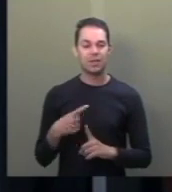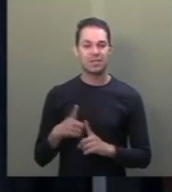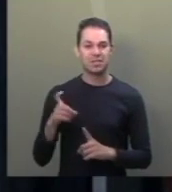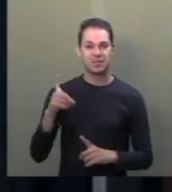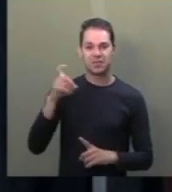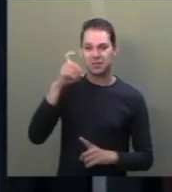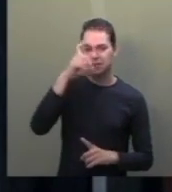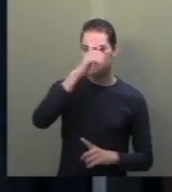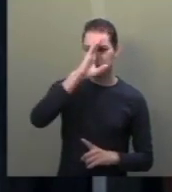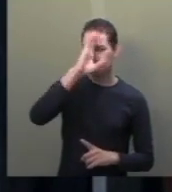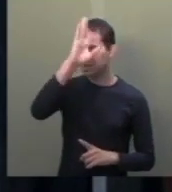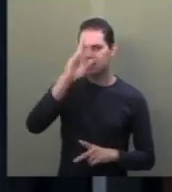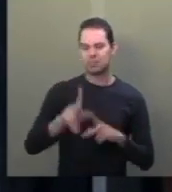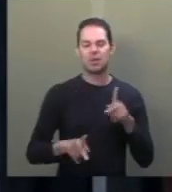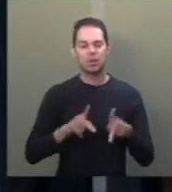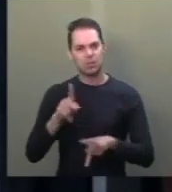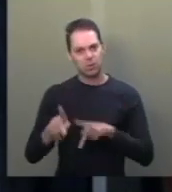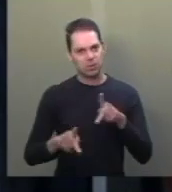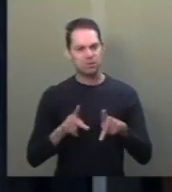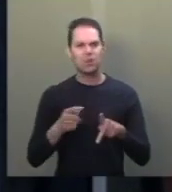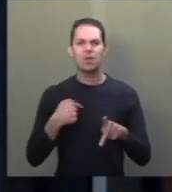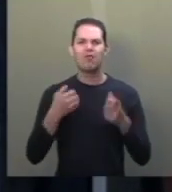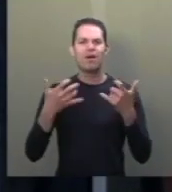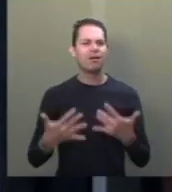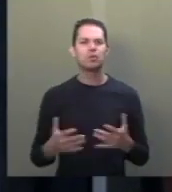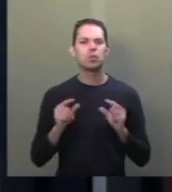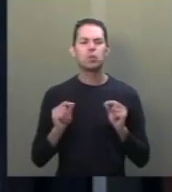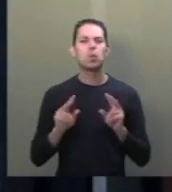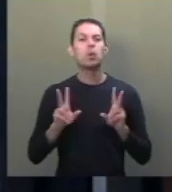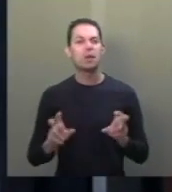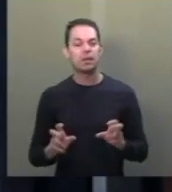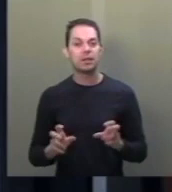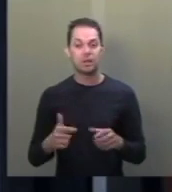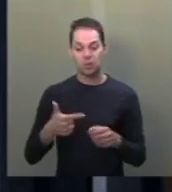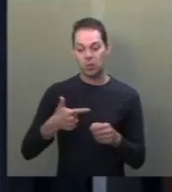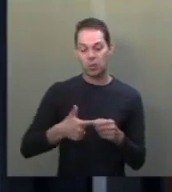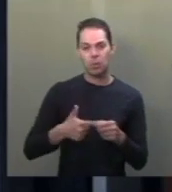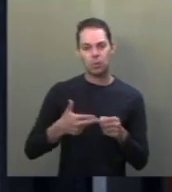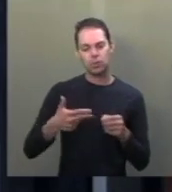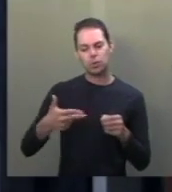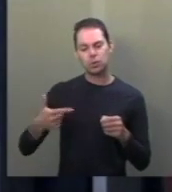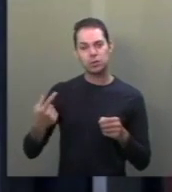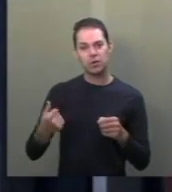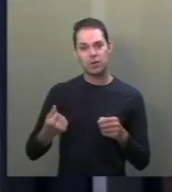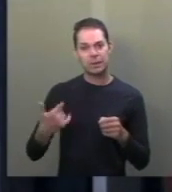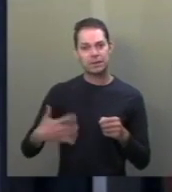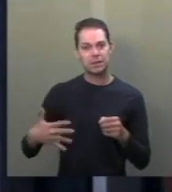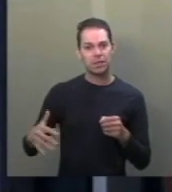nossa população. Me refiro ao preço dos combustíveis no país,